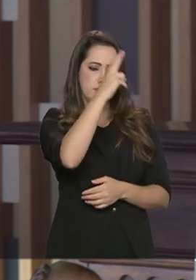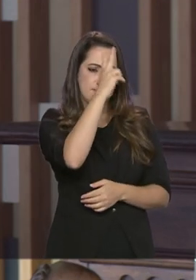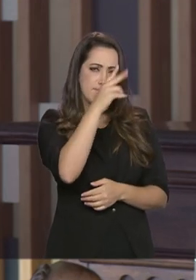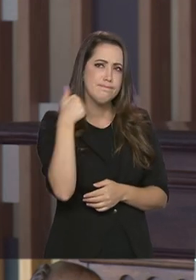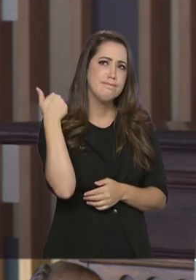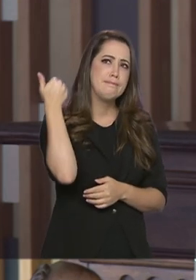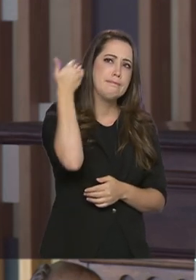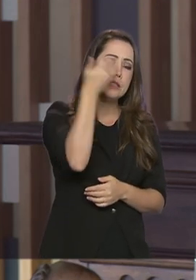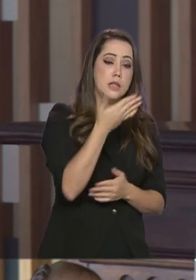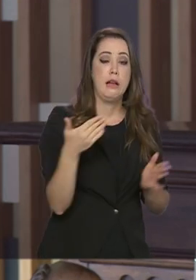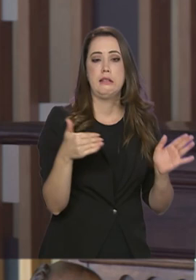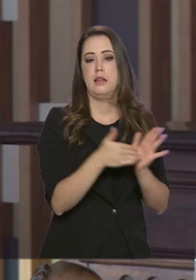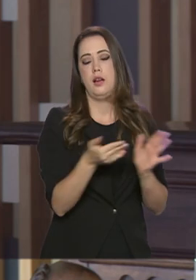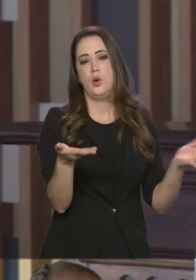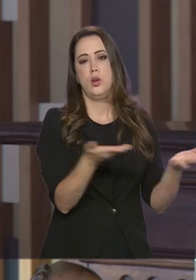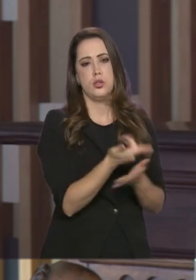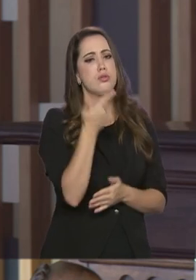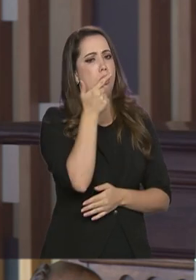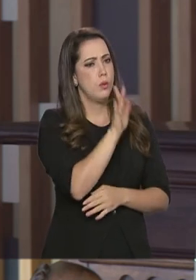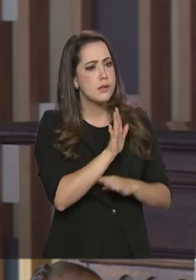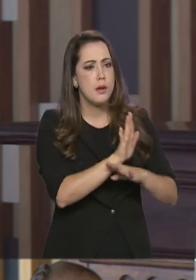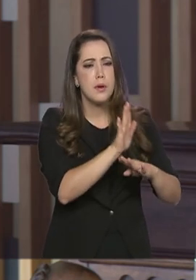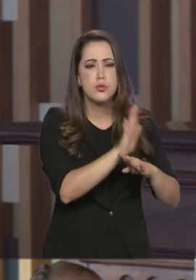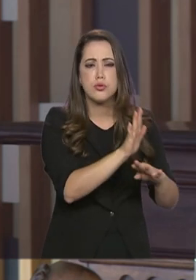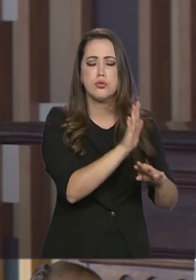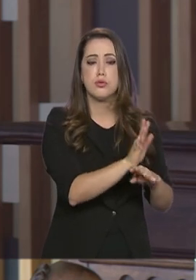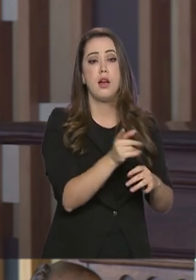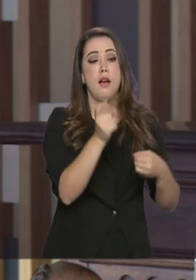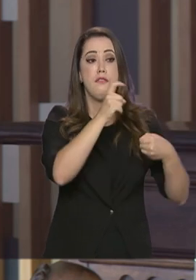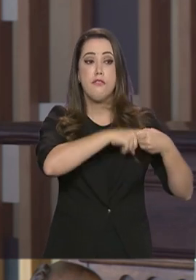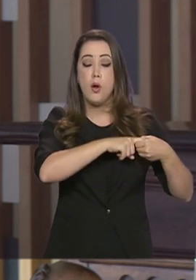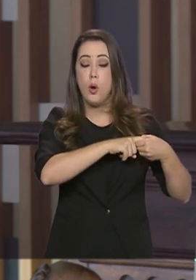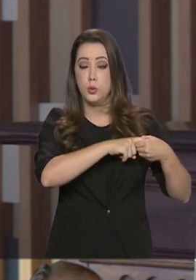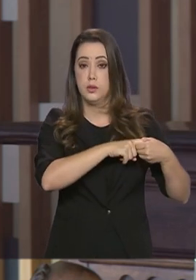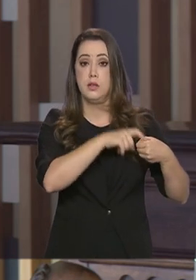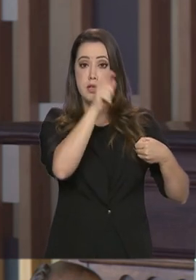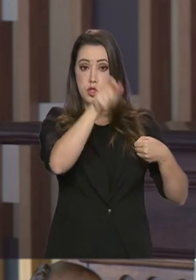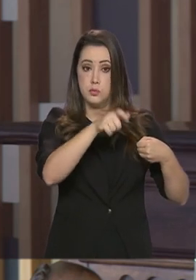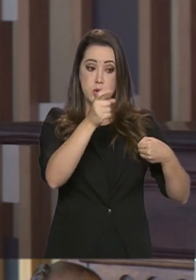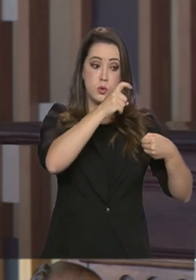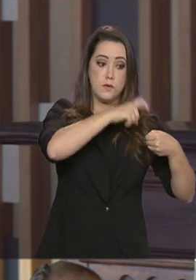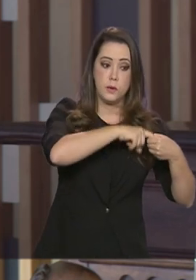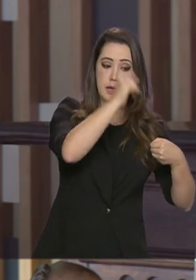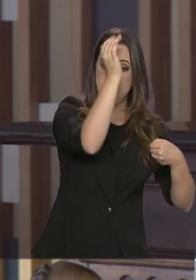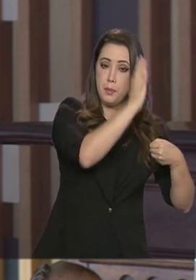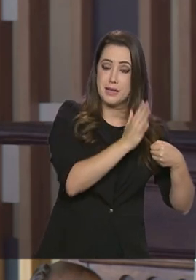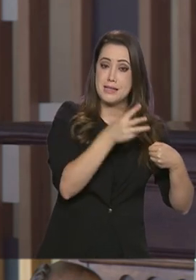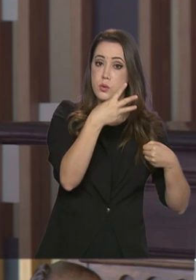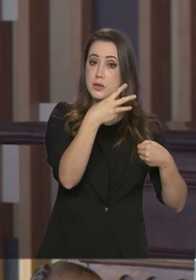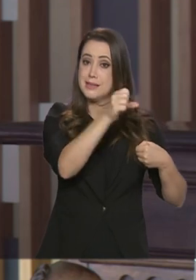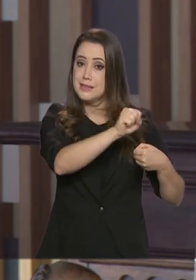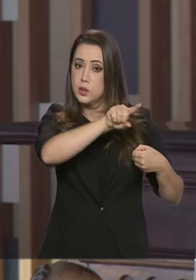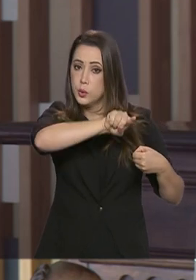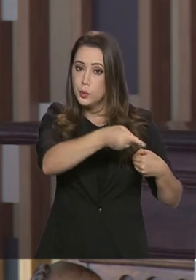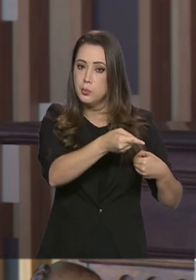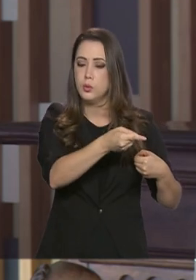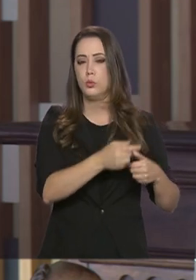conseguimos, de diferentes maneiras, ajudar o retorno ao Brasil de 38 mil pessoas, um pouco mais, 38 mil brasileiros.